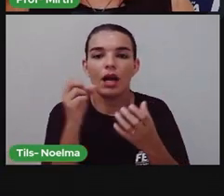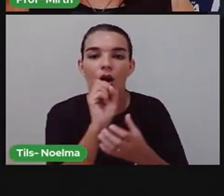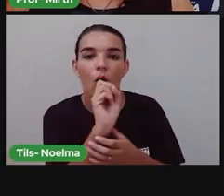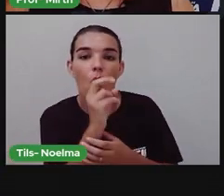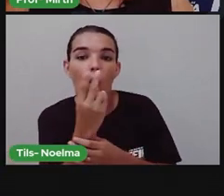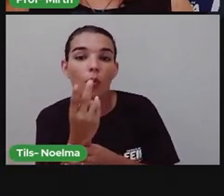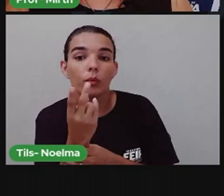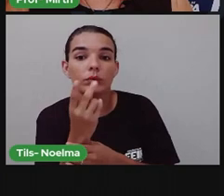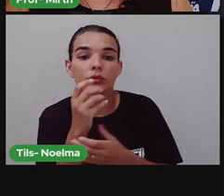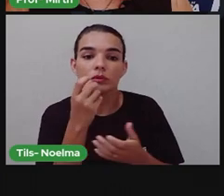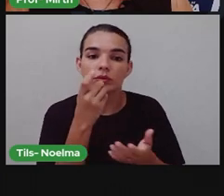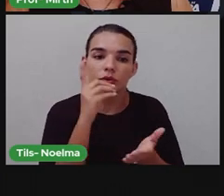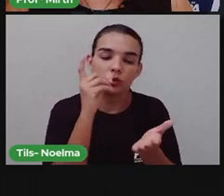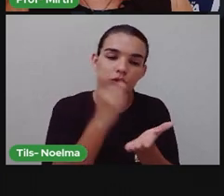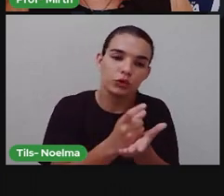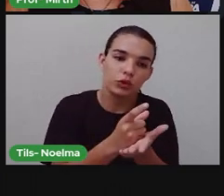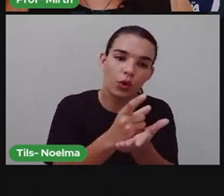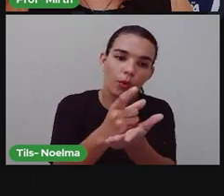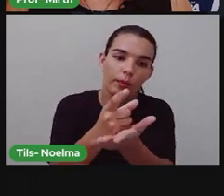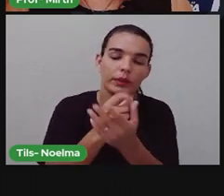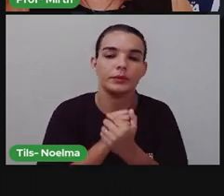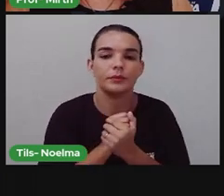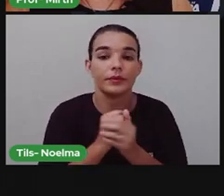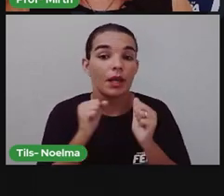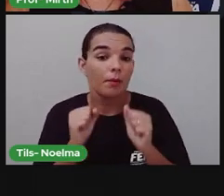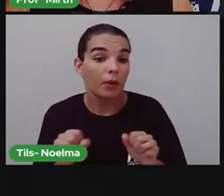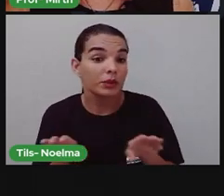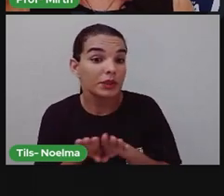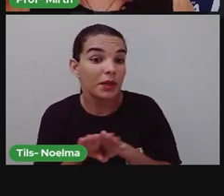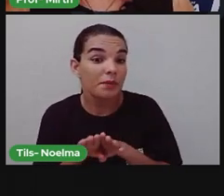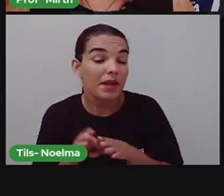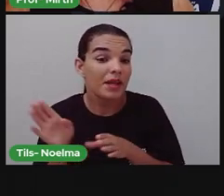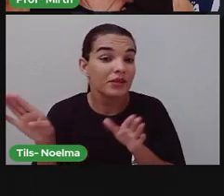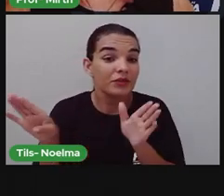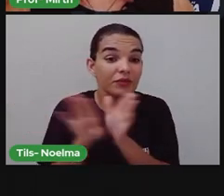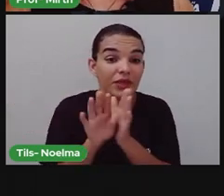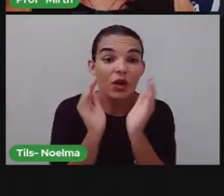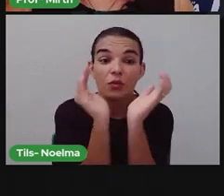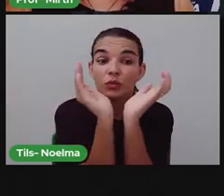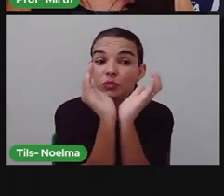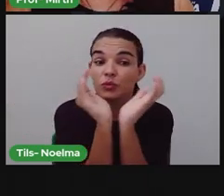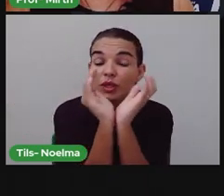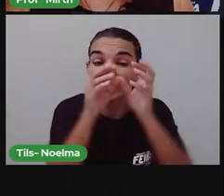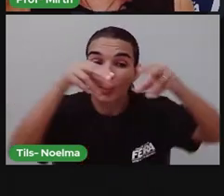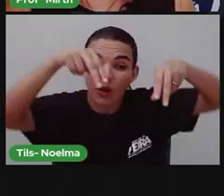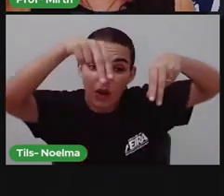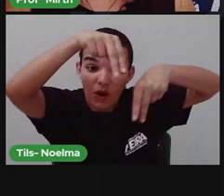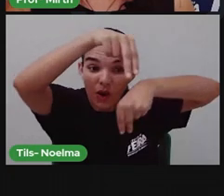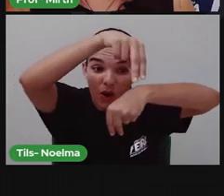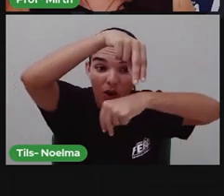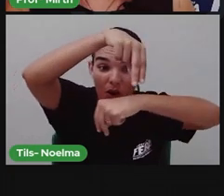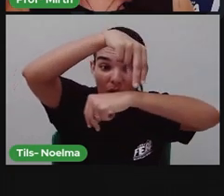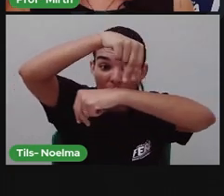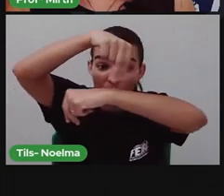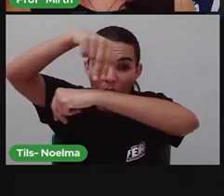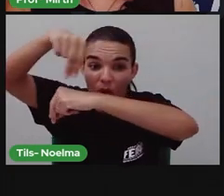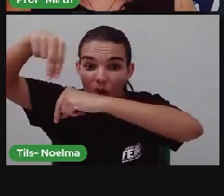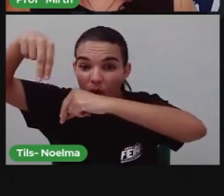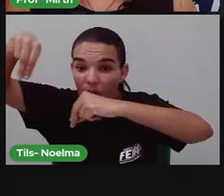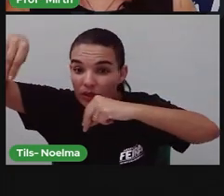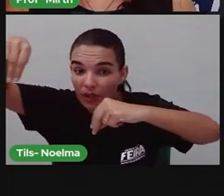De repente, poema, letra de música, entre outros gêneros, né? A gente pode falar da vida de uma pessoa